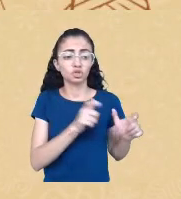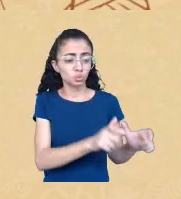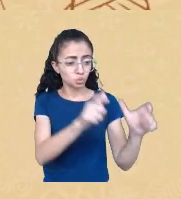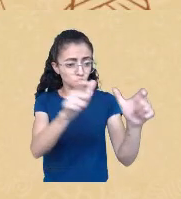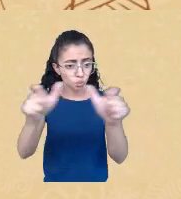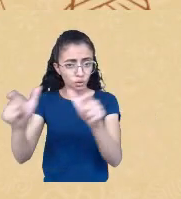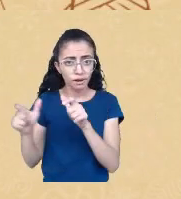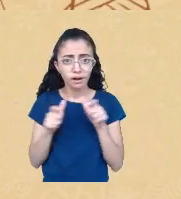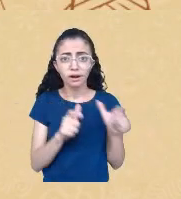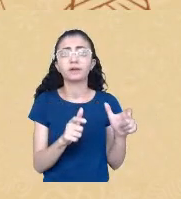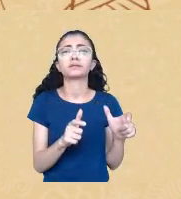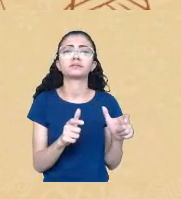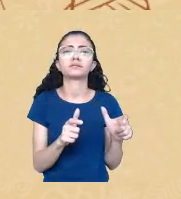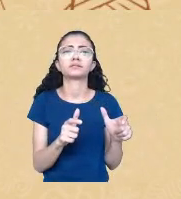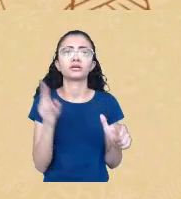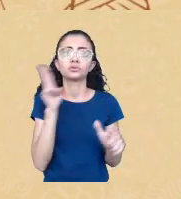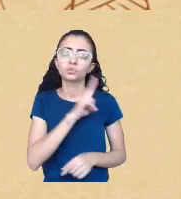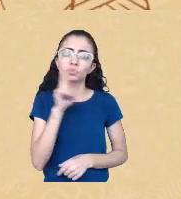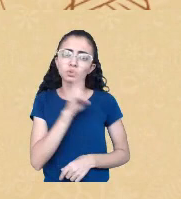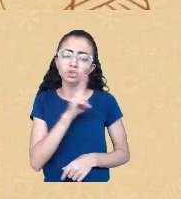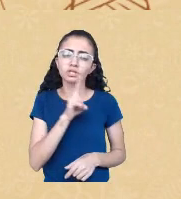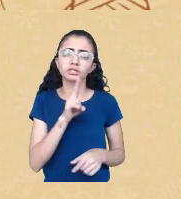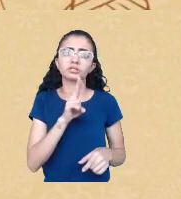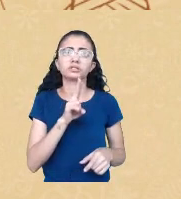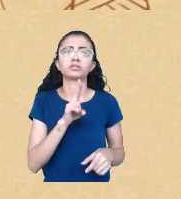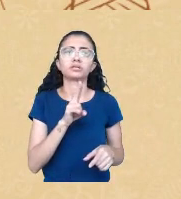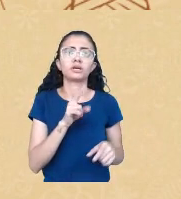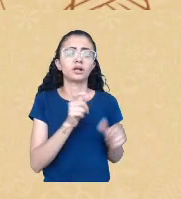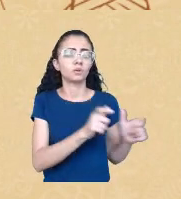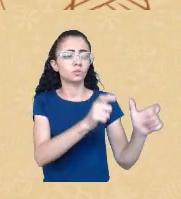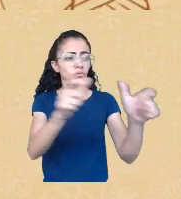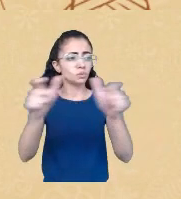insurgências né desta situação